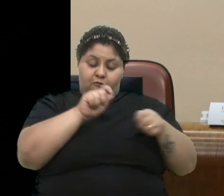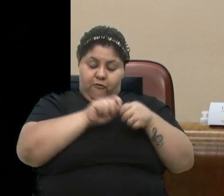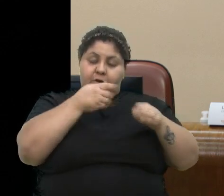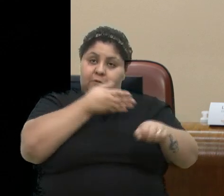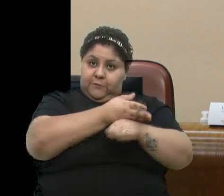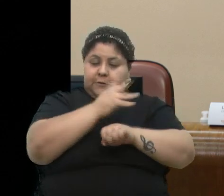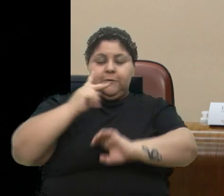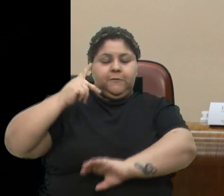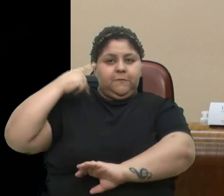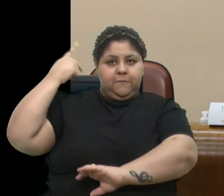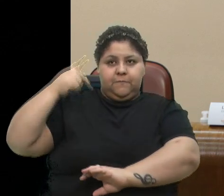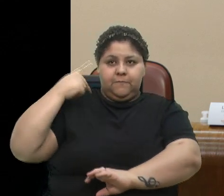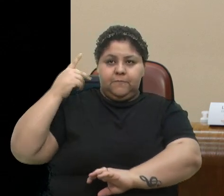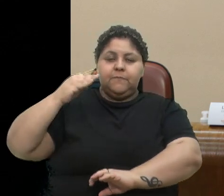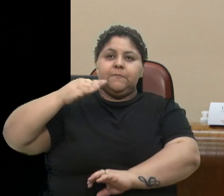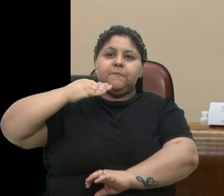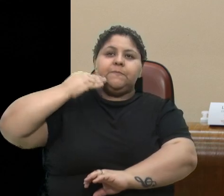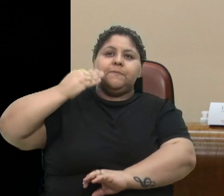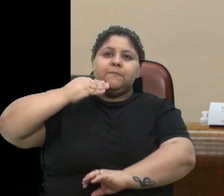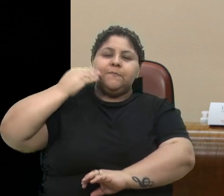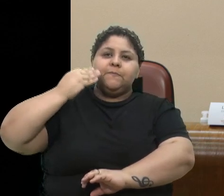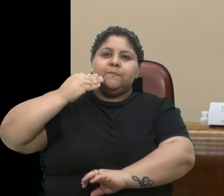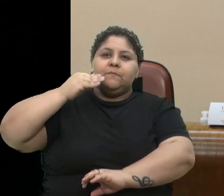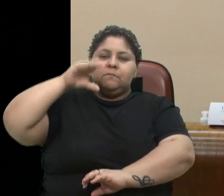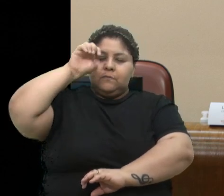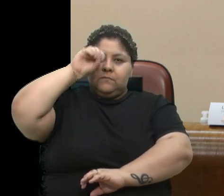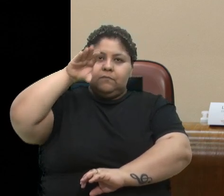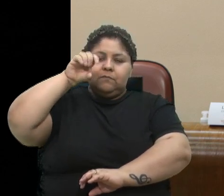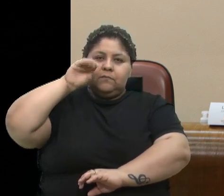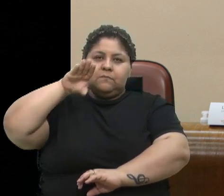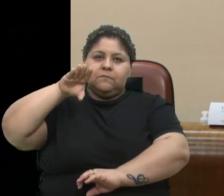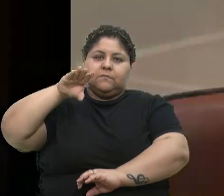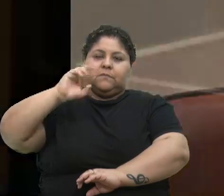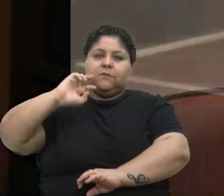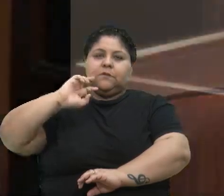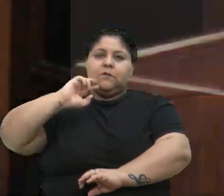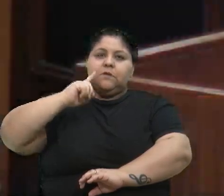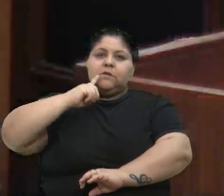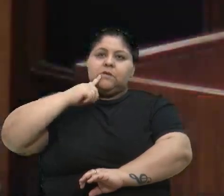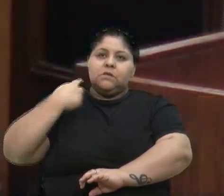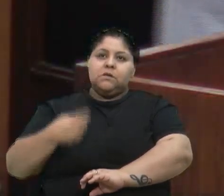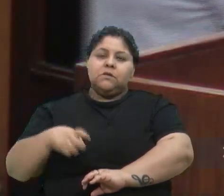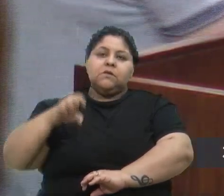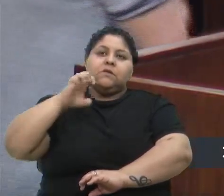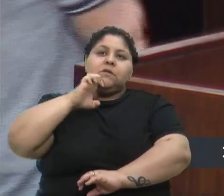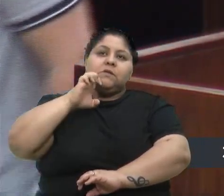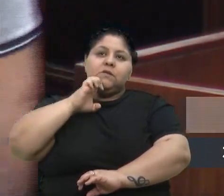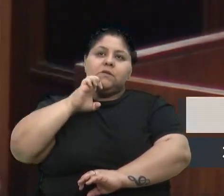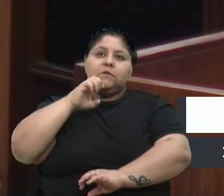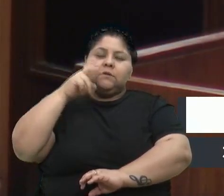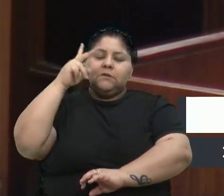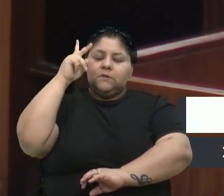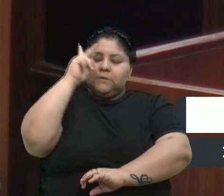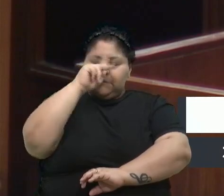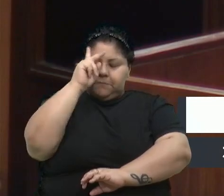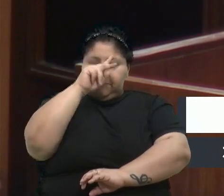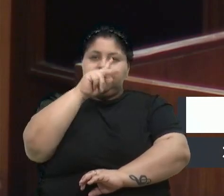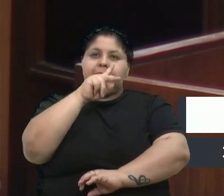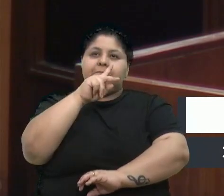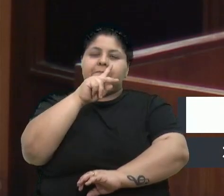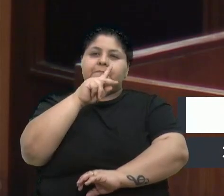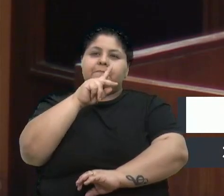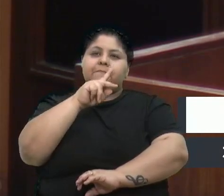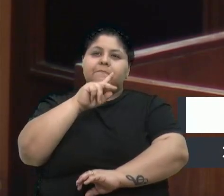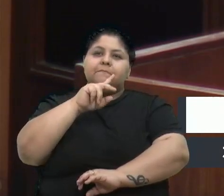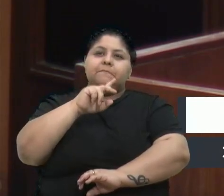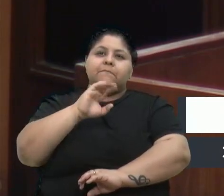os vereadores Bortola, Fiúza, Rose, Estela, vereador Velocino, Lucas